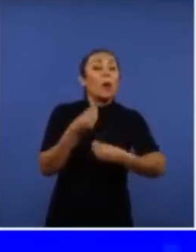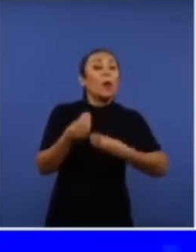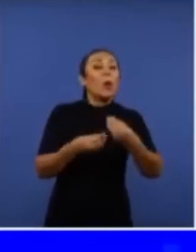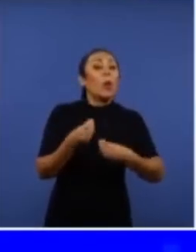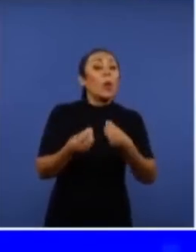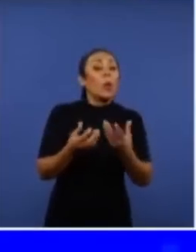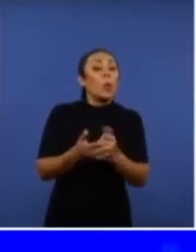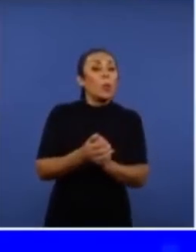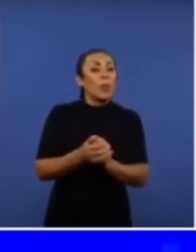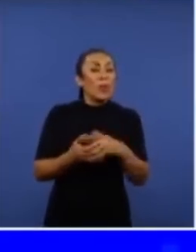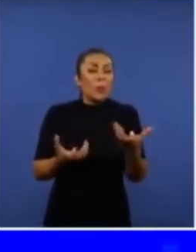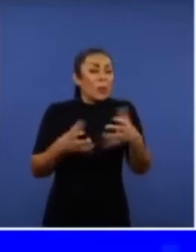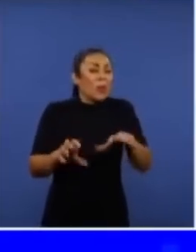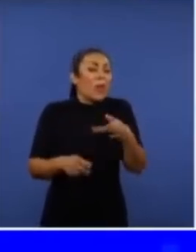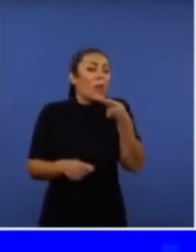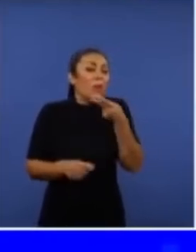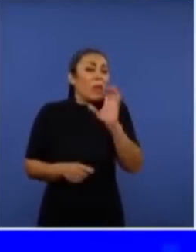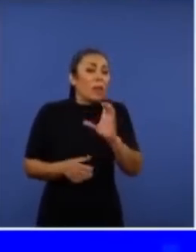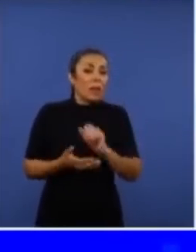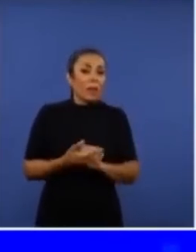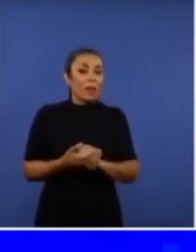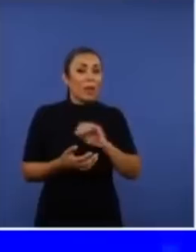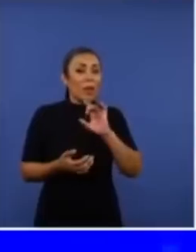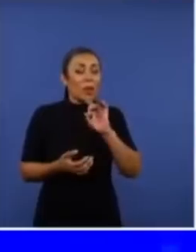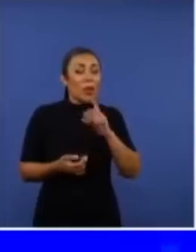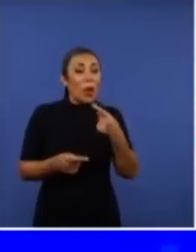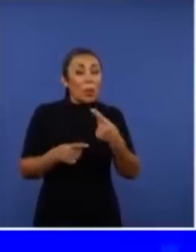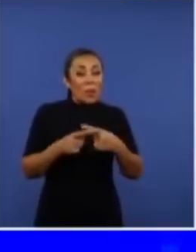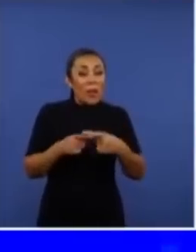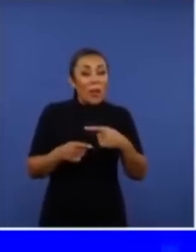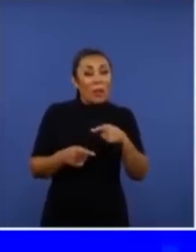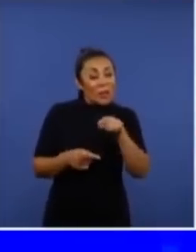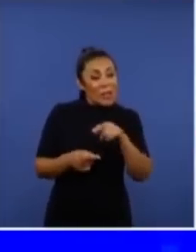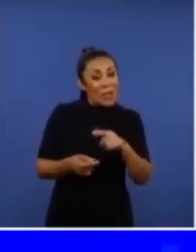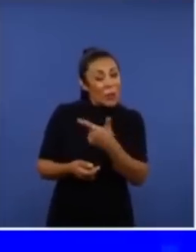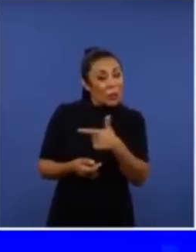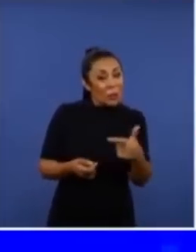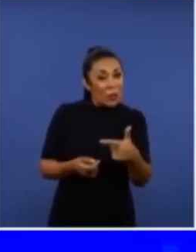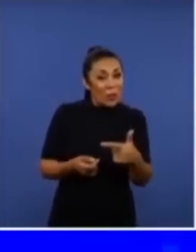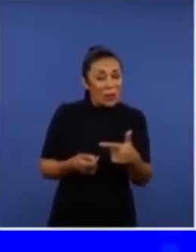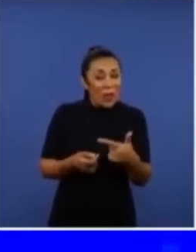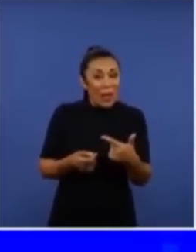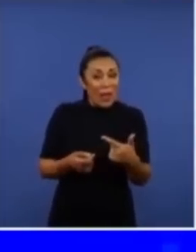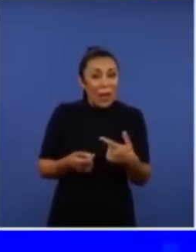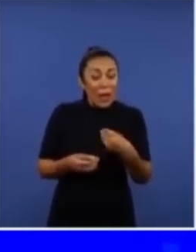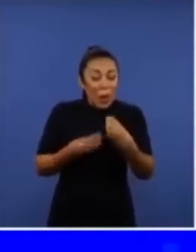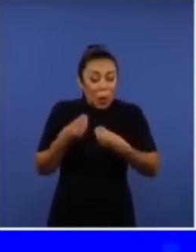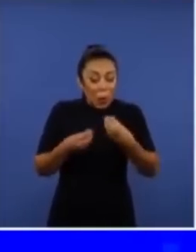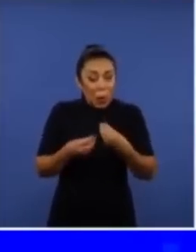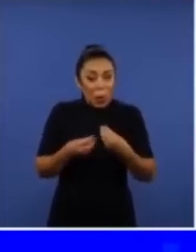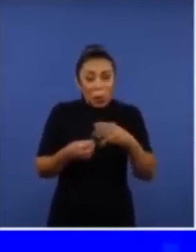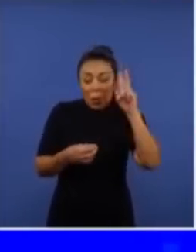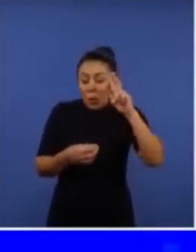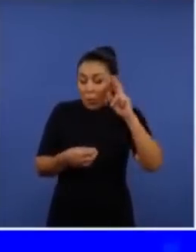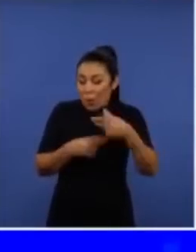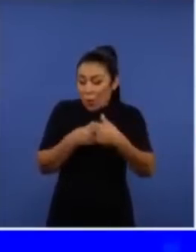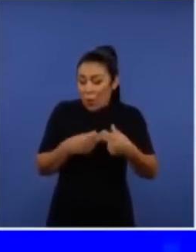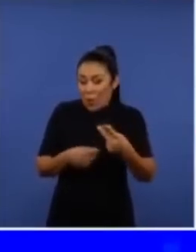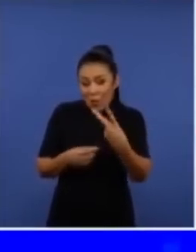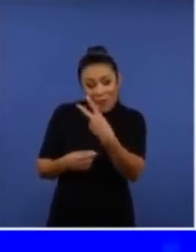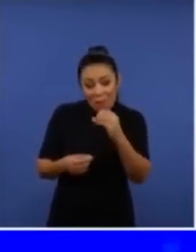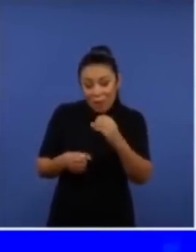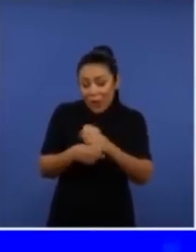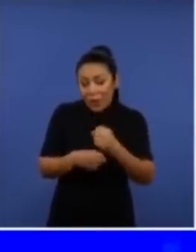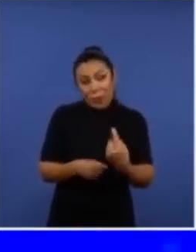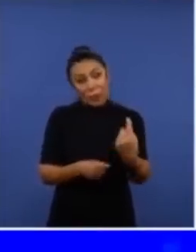tipo de argumento aqui, a não ser pela sua falta de caráter de trazer um assunto pessoal de 20 anos atrás, pelo qual já